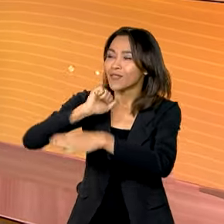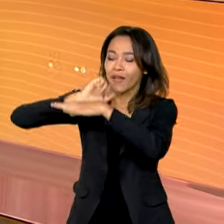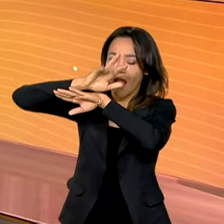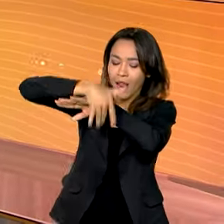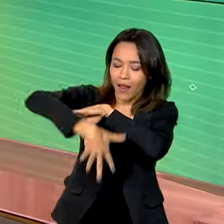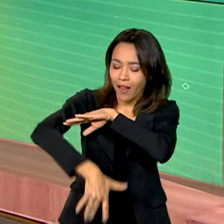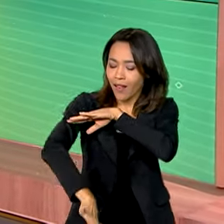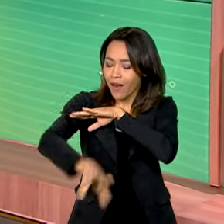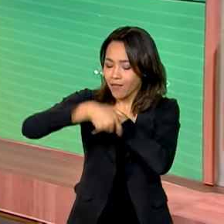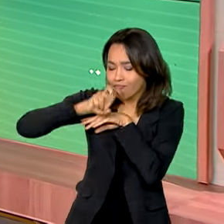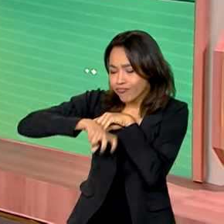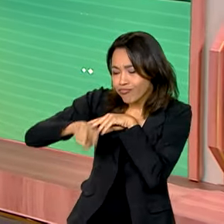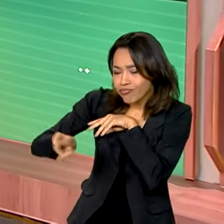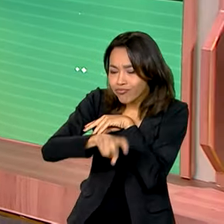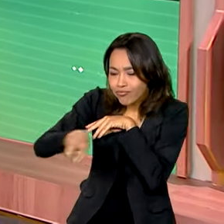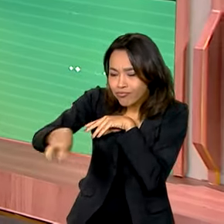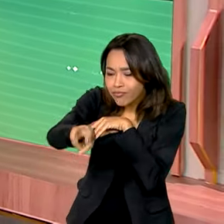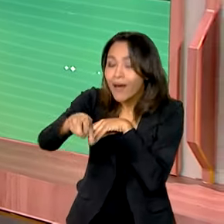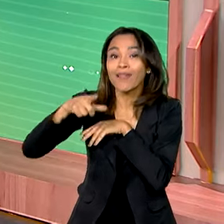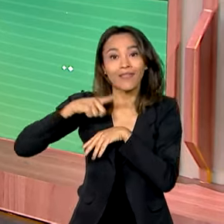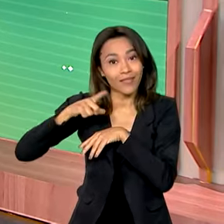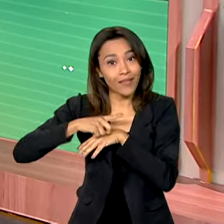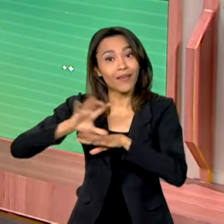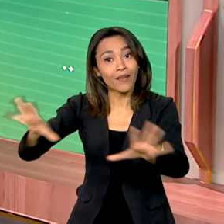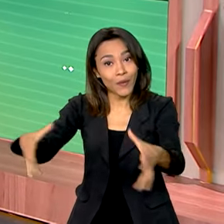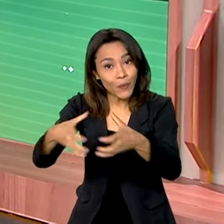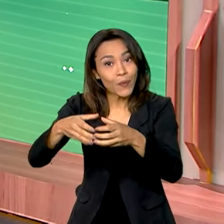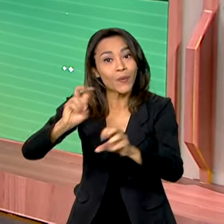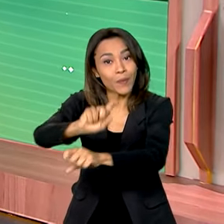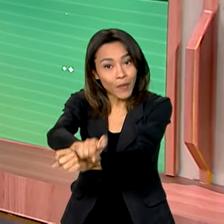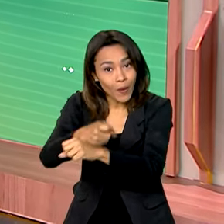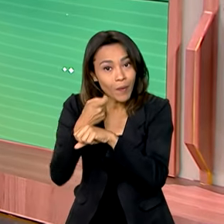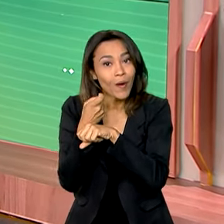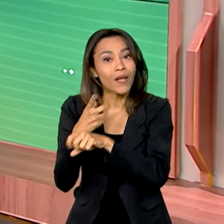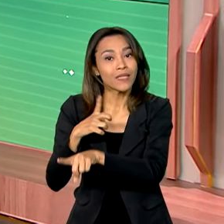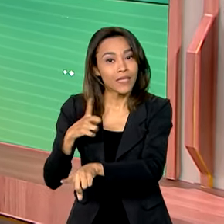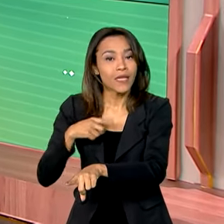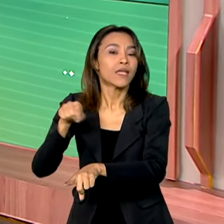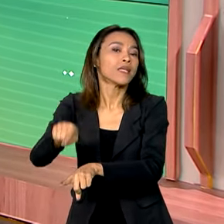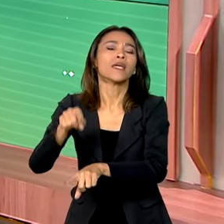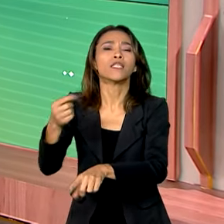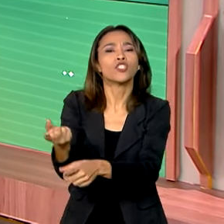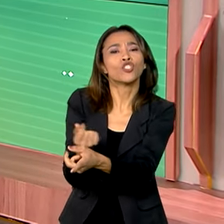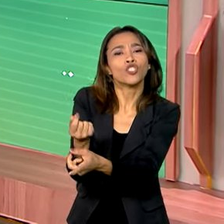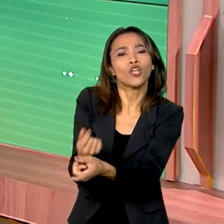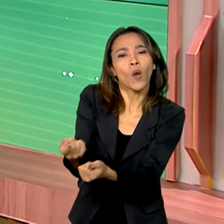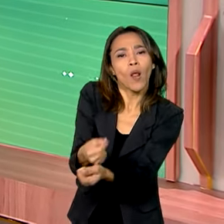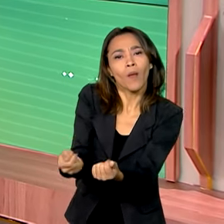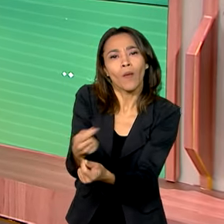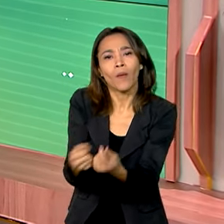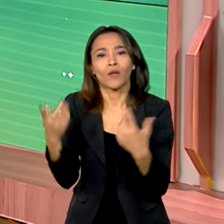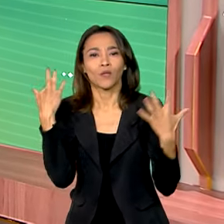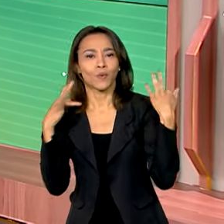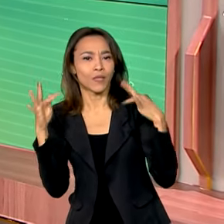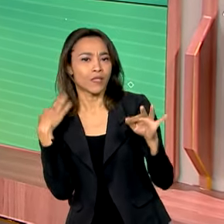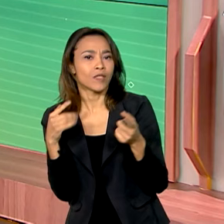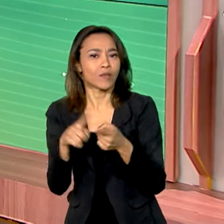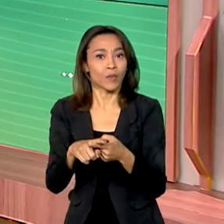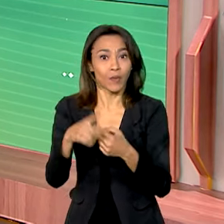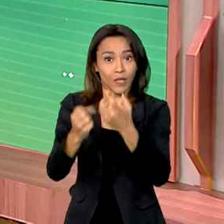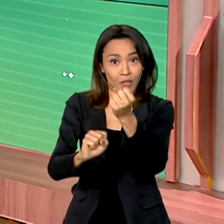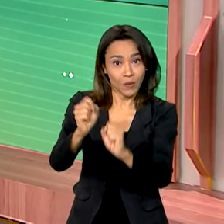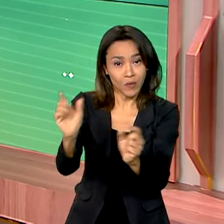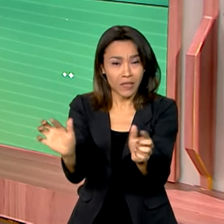naturais, tem comunidades quilombolas. As principais fontes de renda são a atividade industrial, o turismo e os pequenos